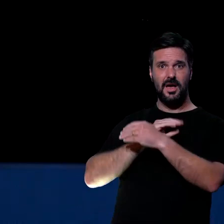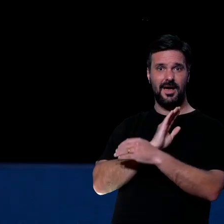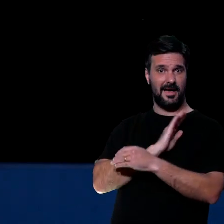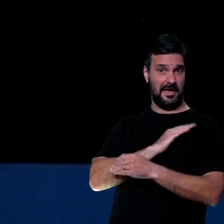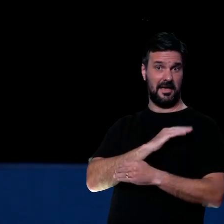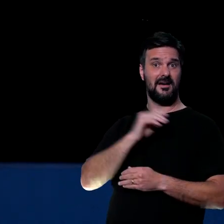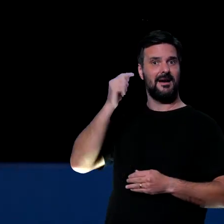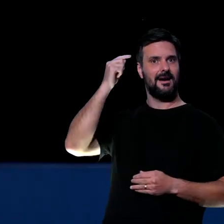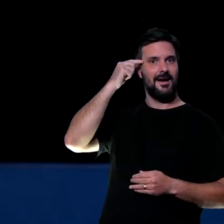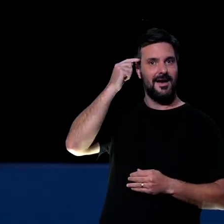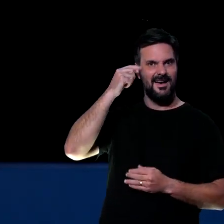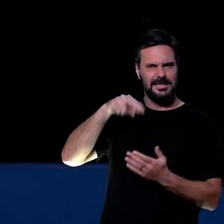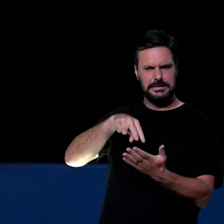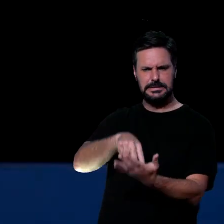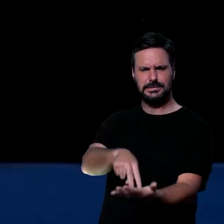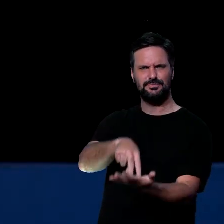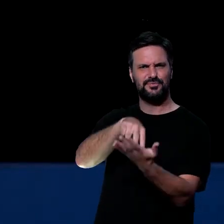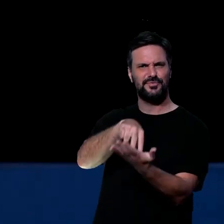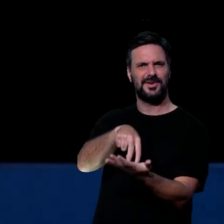torna mais inabalável.